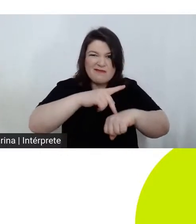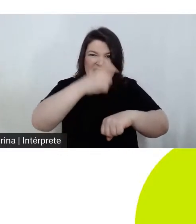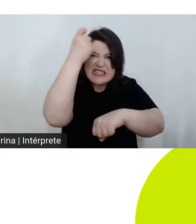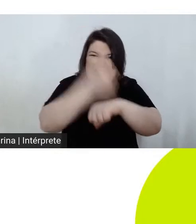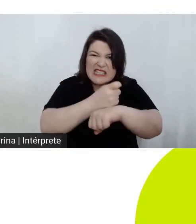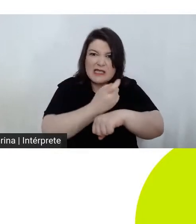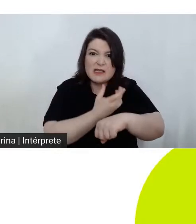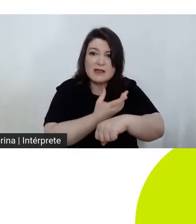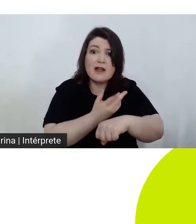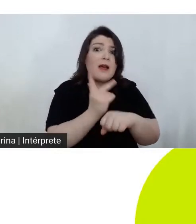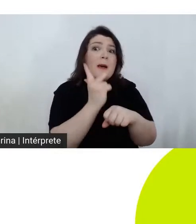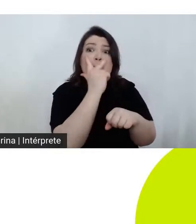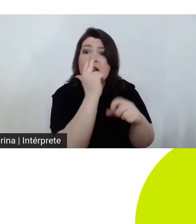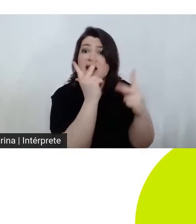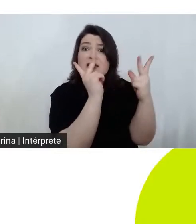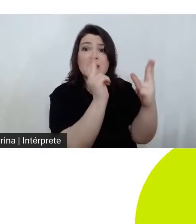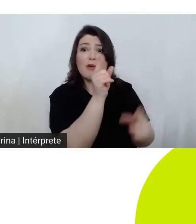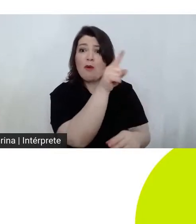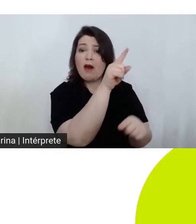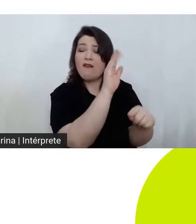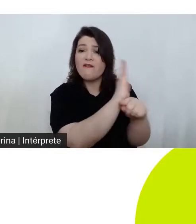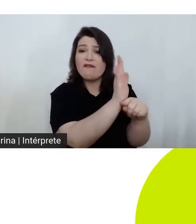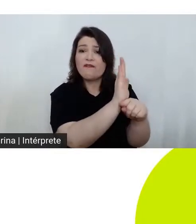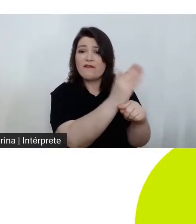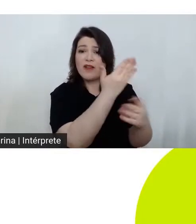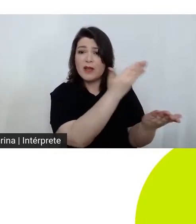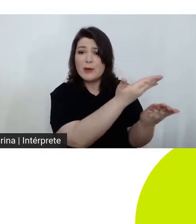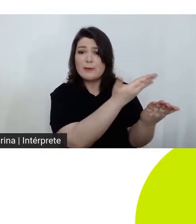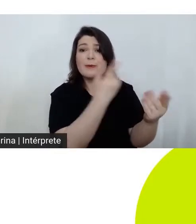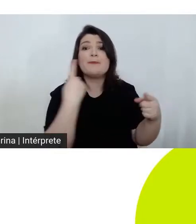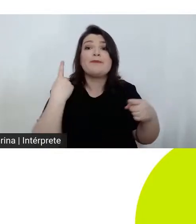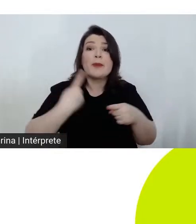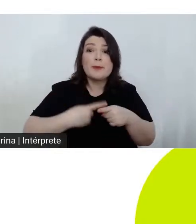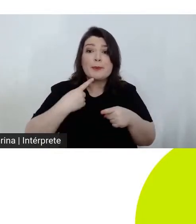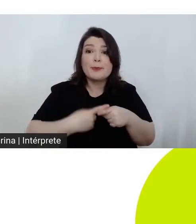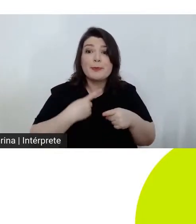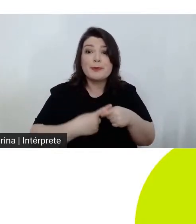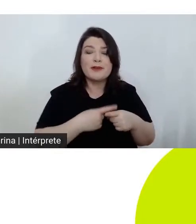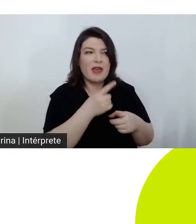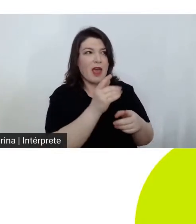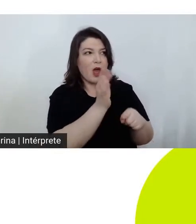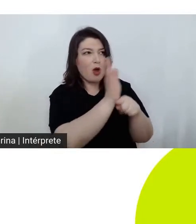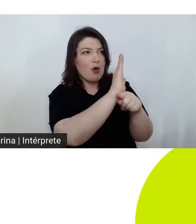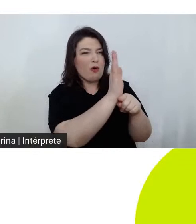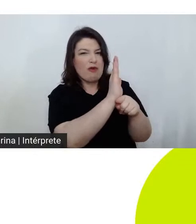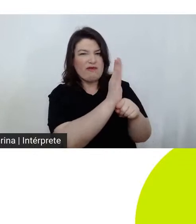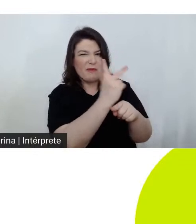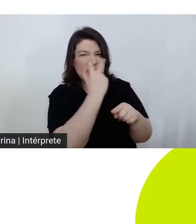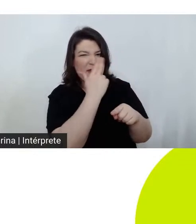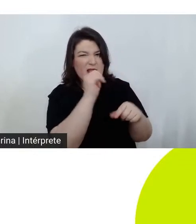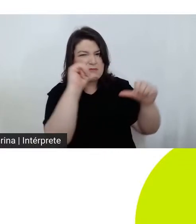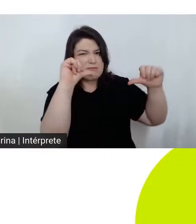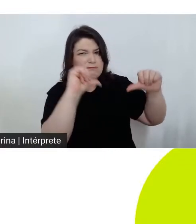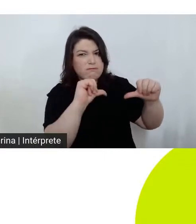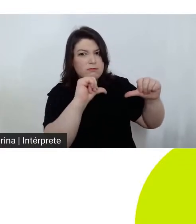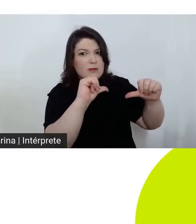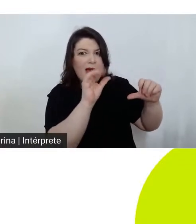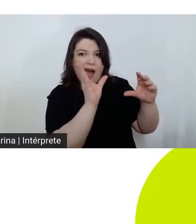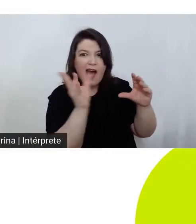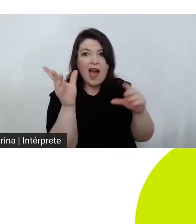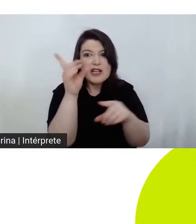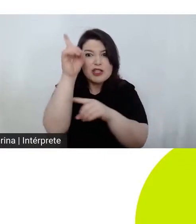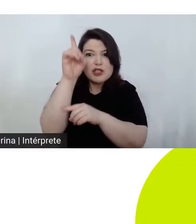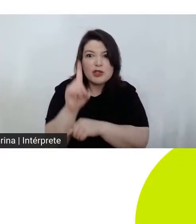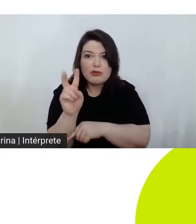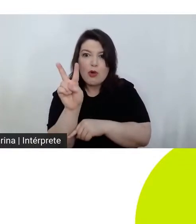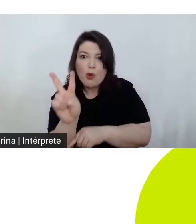É certo que a existência impõe atos, impõe um agir para levar adiante nossos